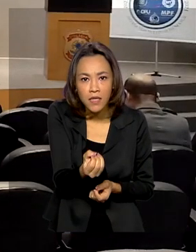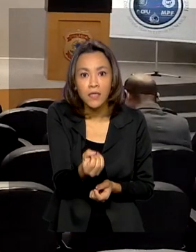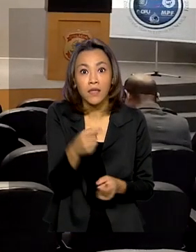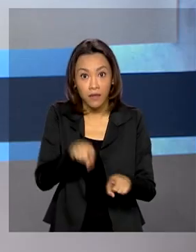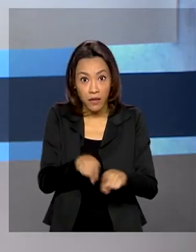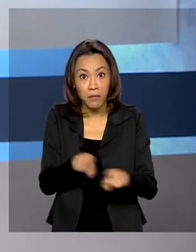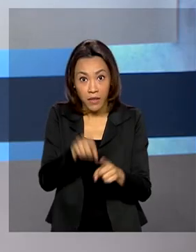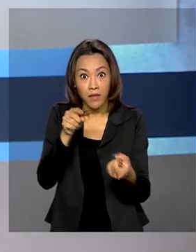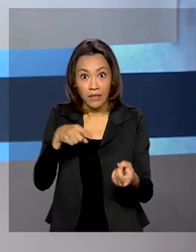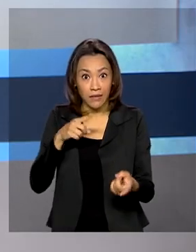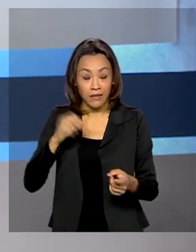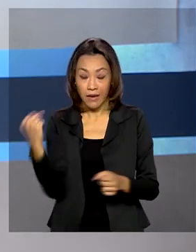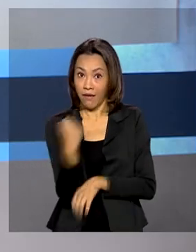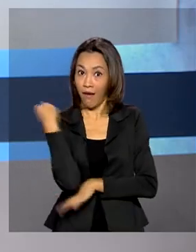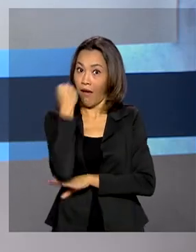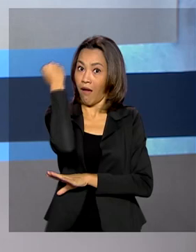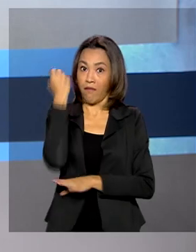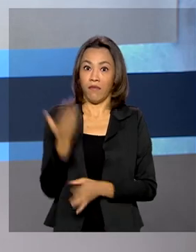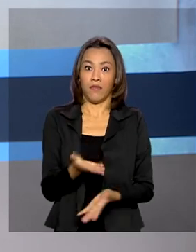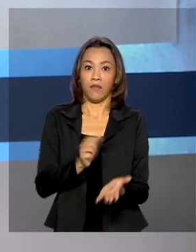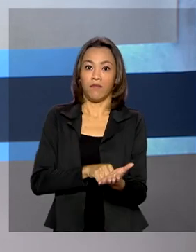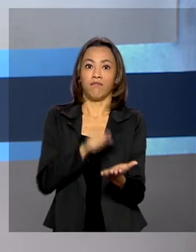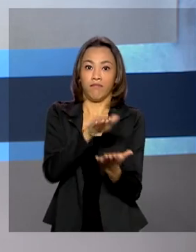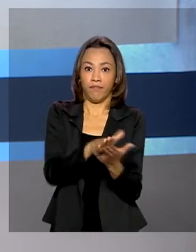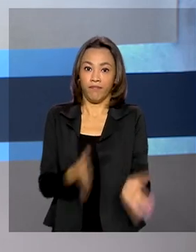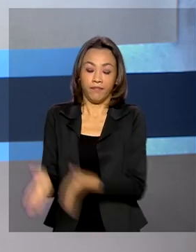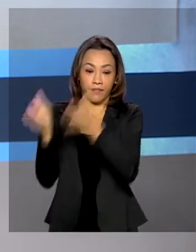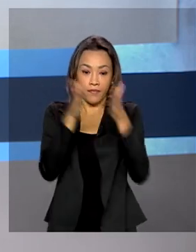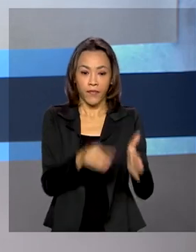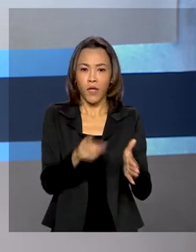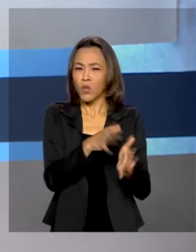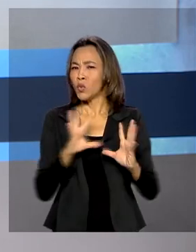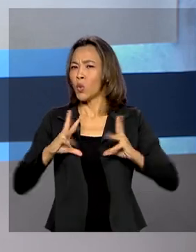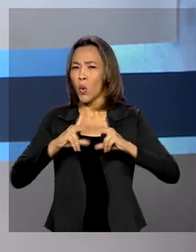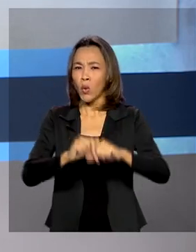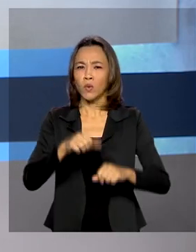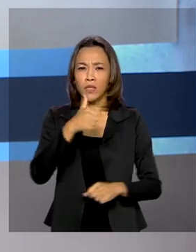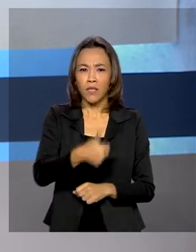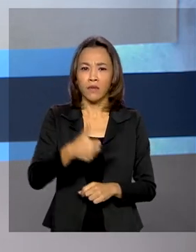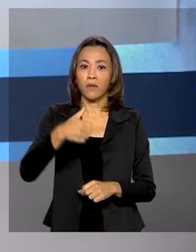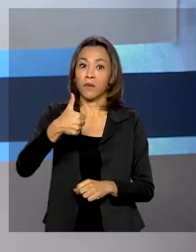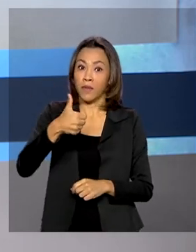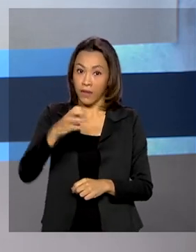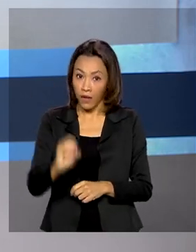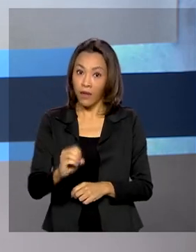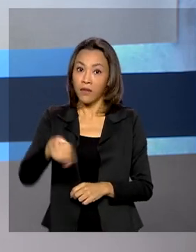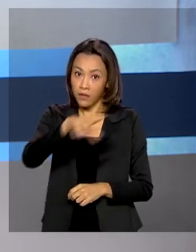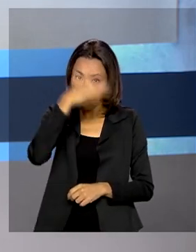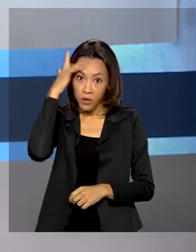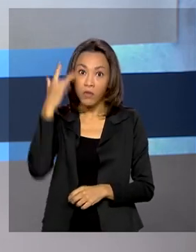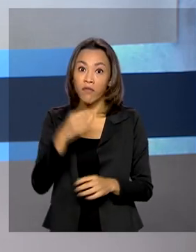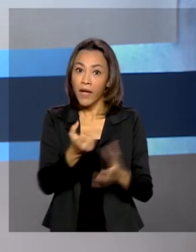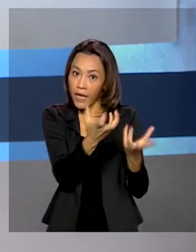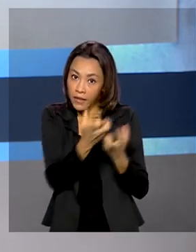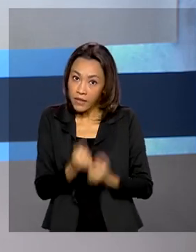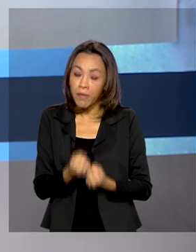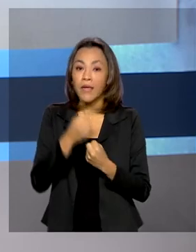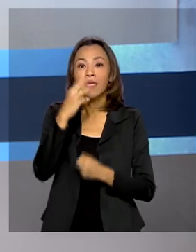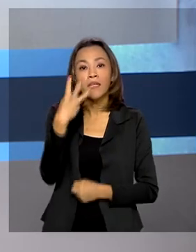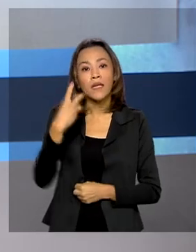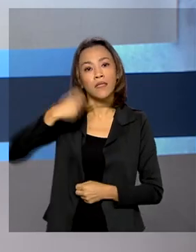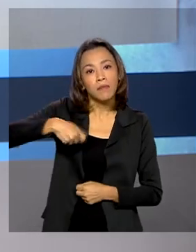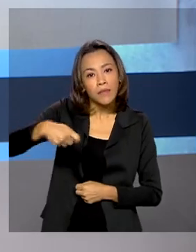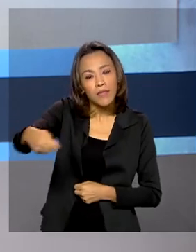infração. Todos os 110 trabalhadores flagrados em situação de escravidão vão receber três parcelas do